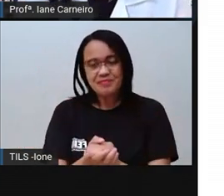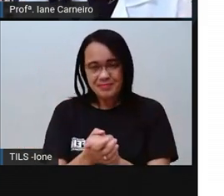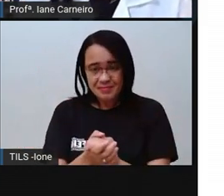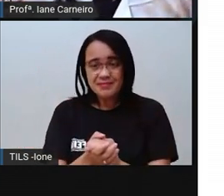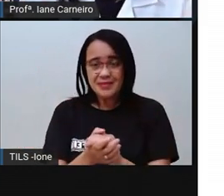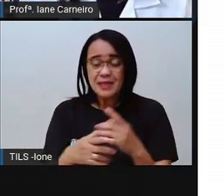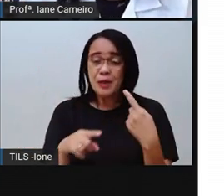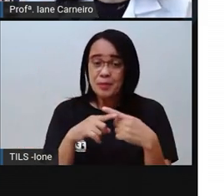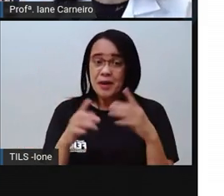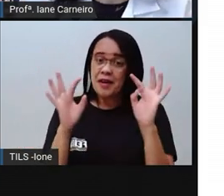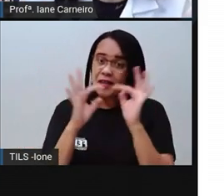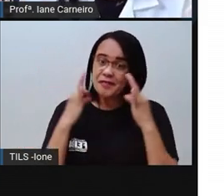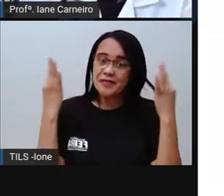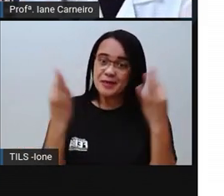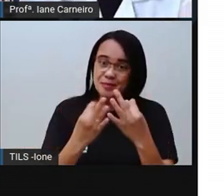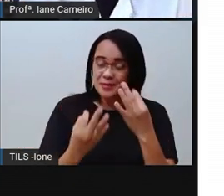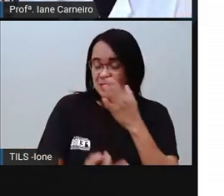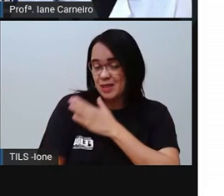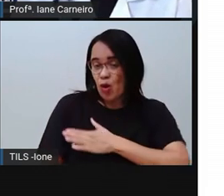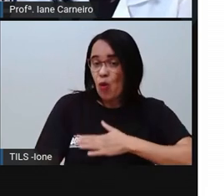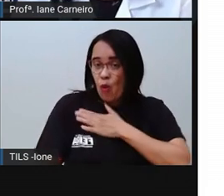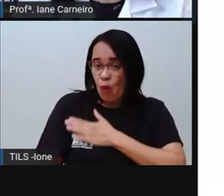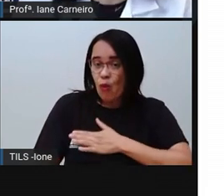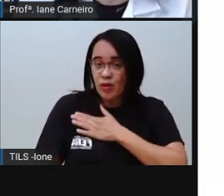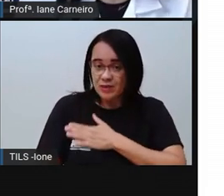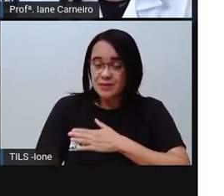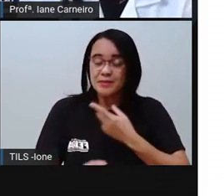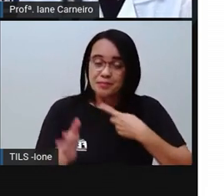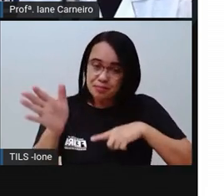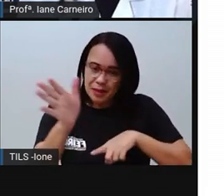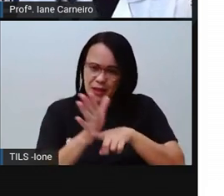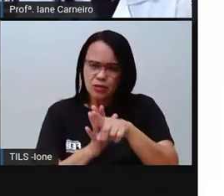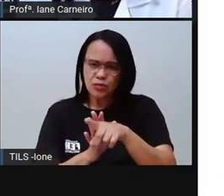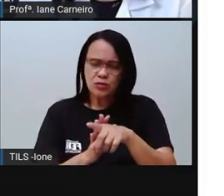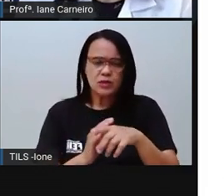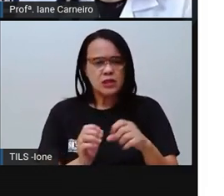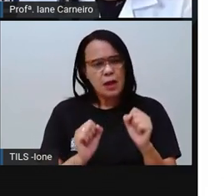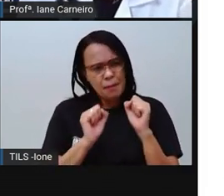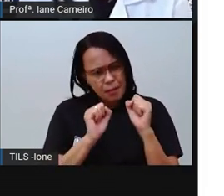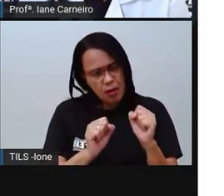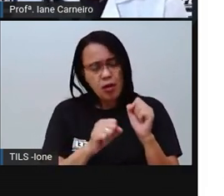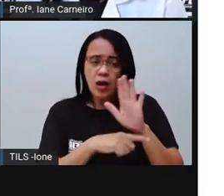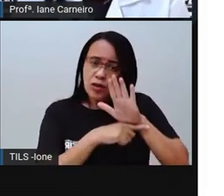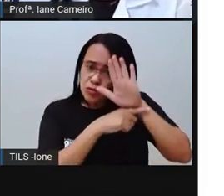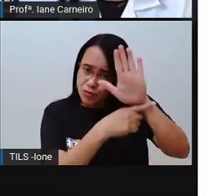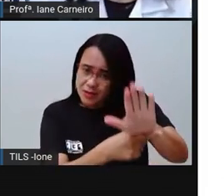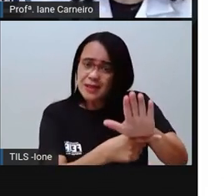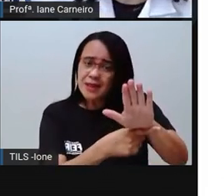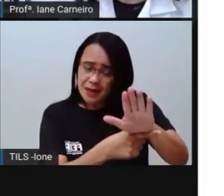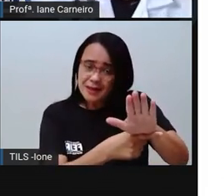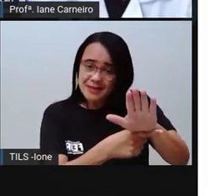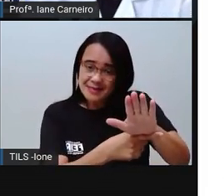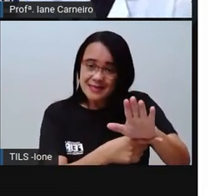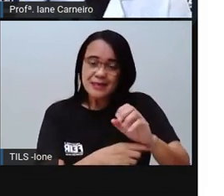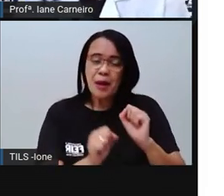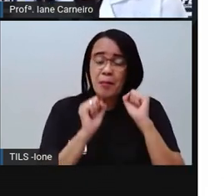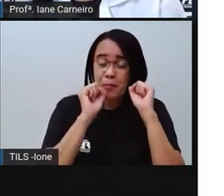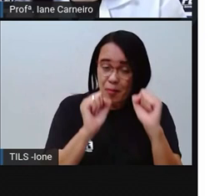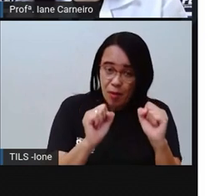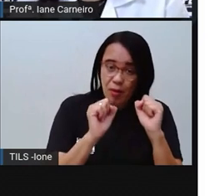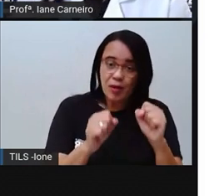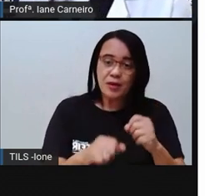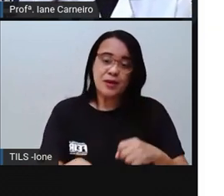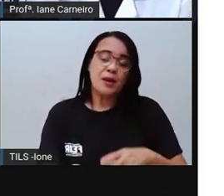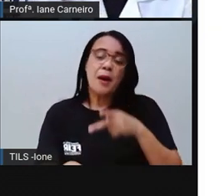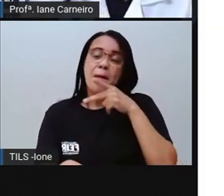né? Pergunta, o que é eu posso ajudar a minha mãe? Como é que eu posso ajudar o senhor, meu pai, né? Às vezes o papai quer lavar o carro, então você pode